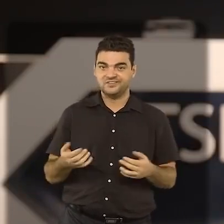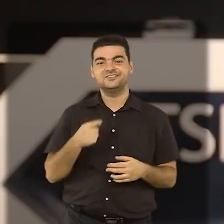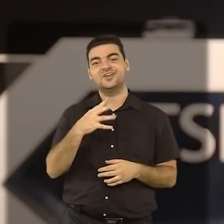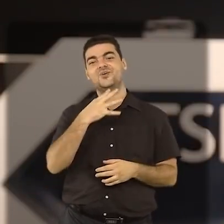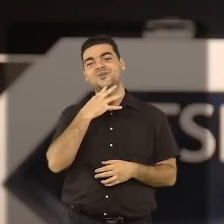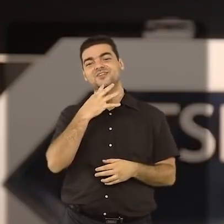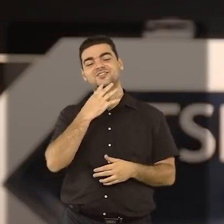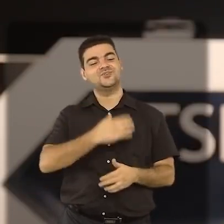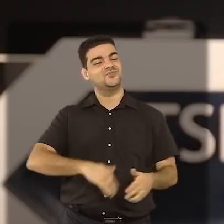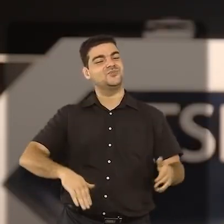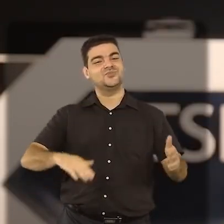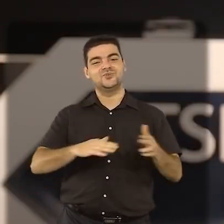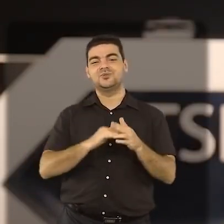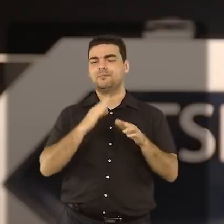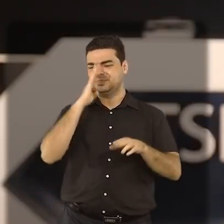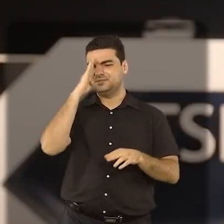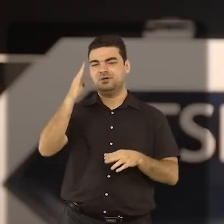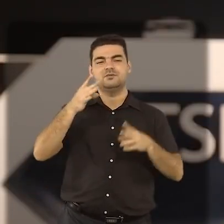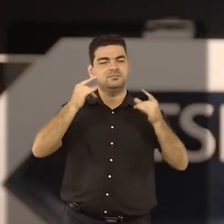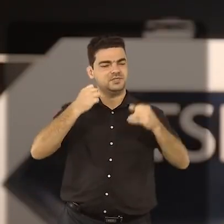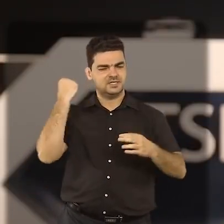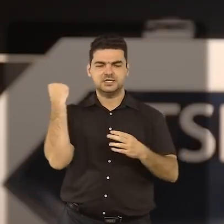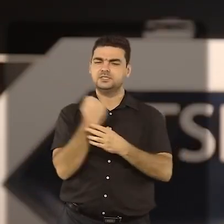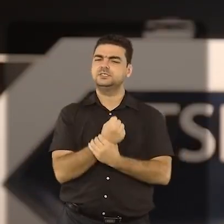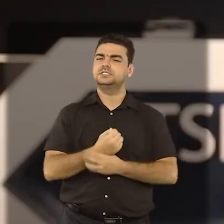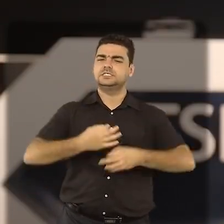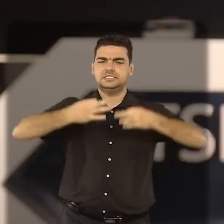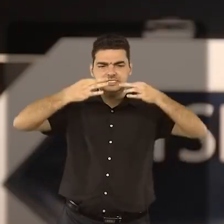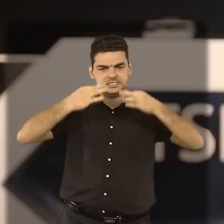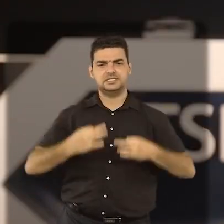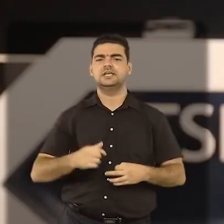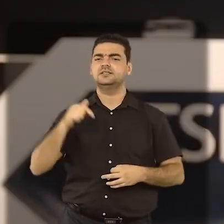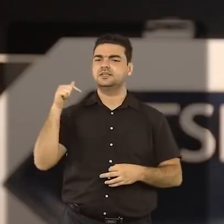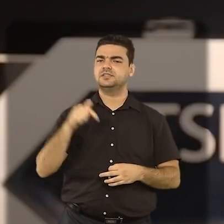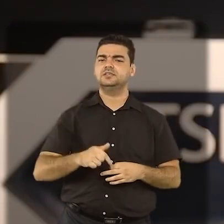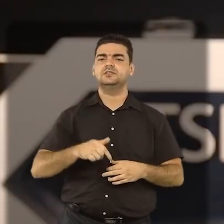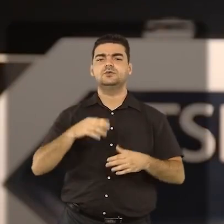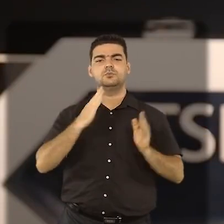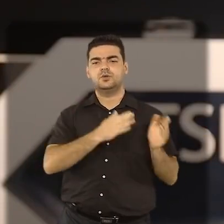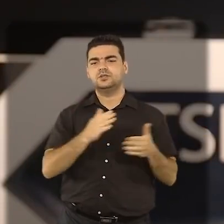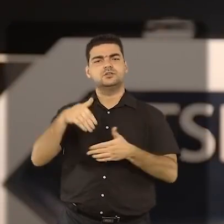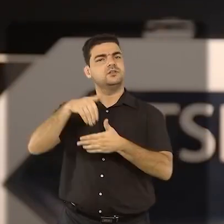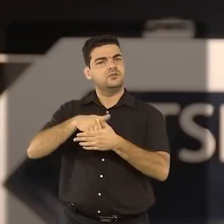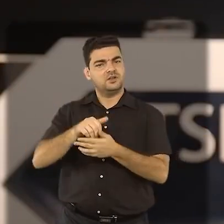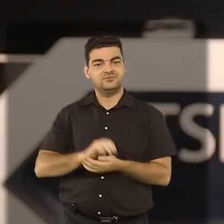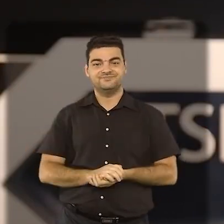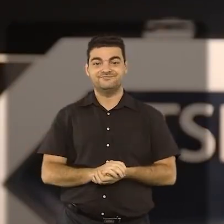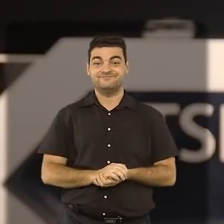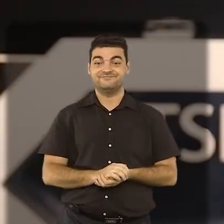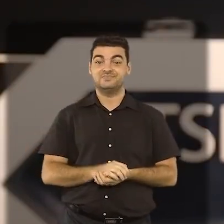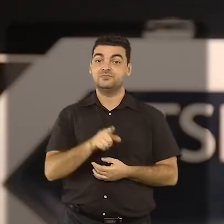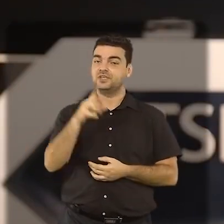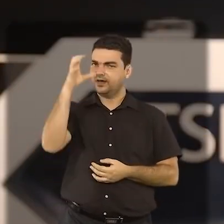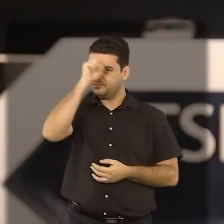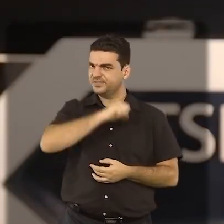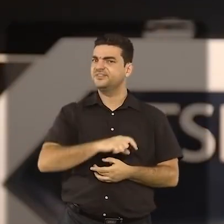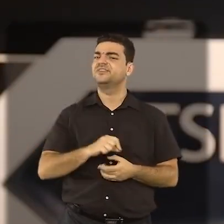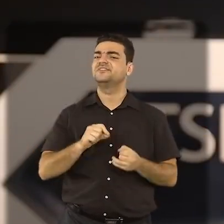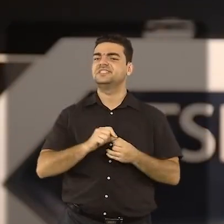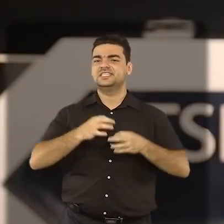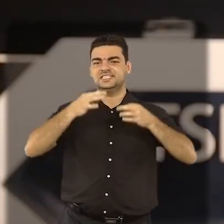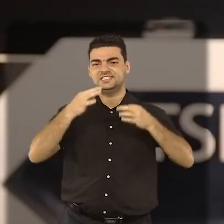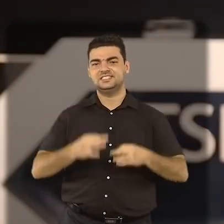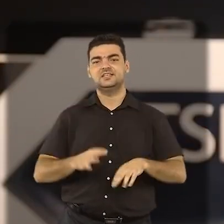conheceu as principais etapas que garantem a segurança do processo eleitoral e aprendeu a fazer